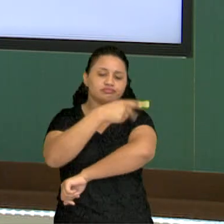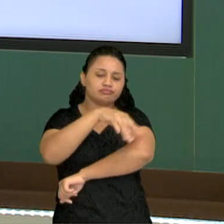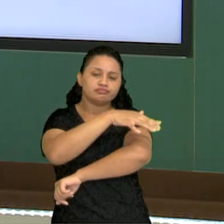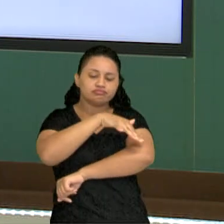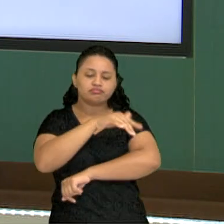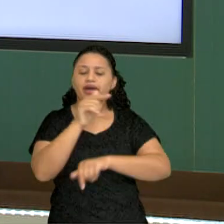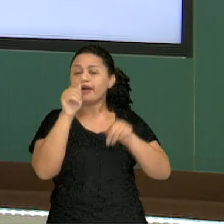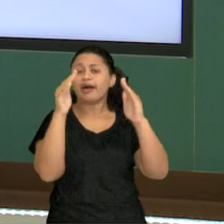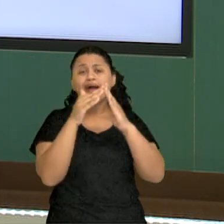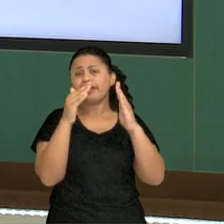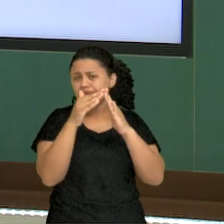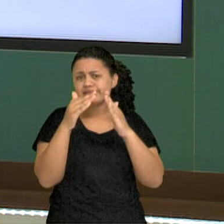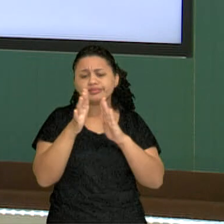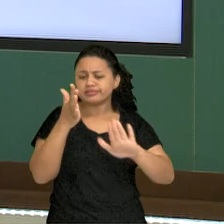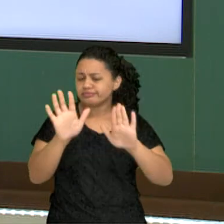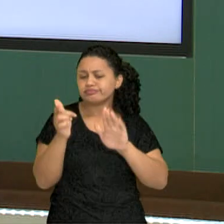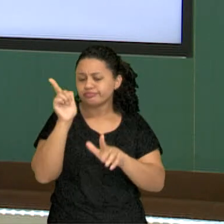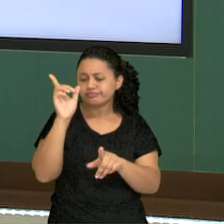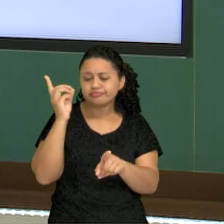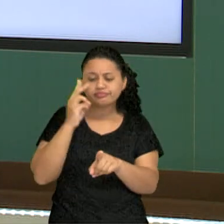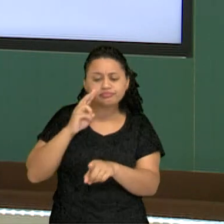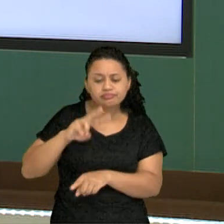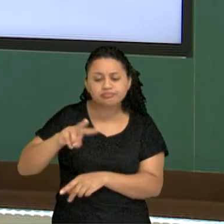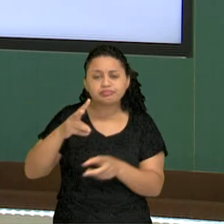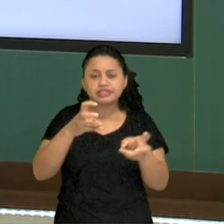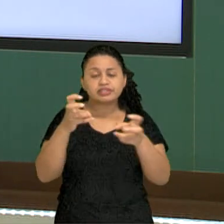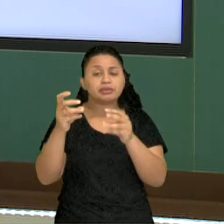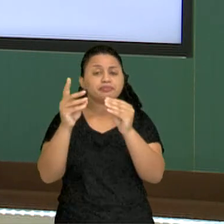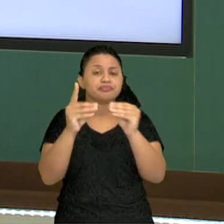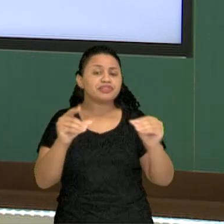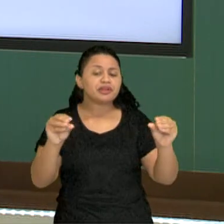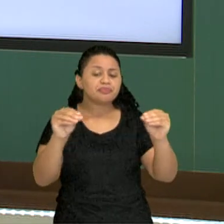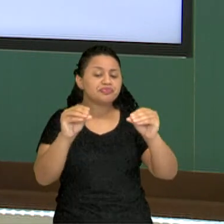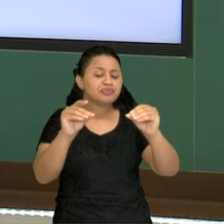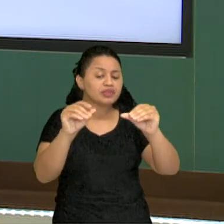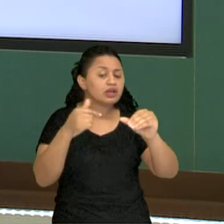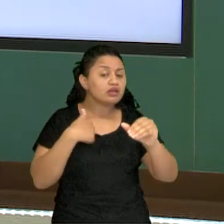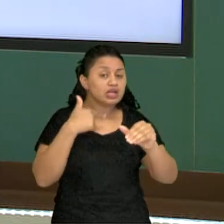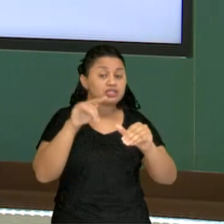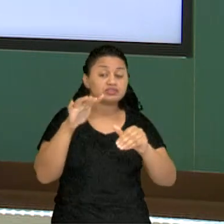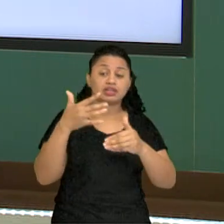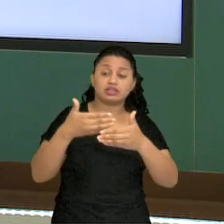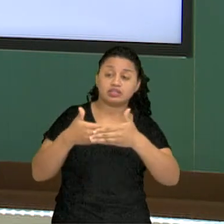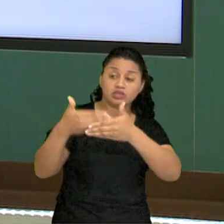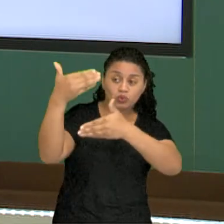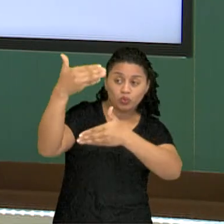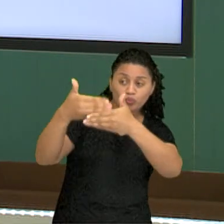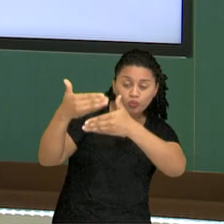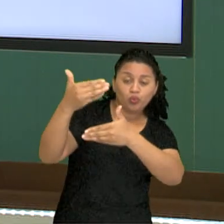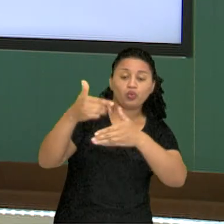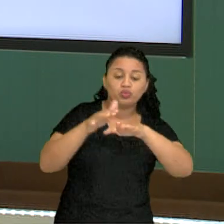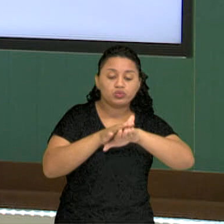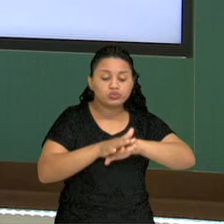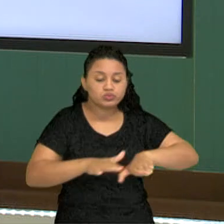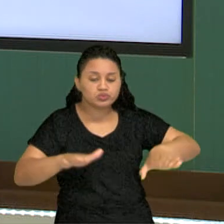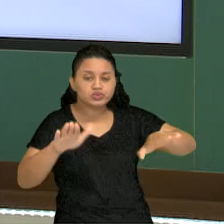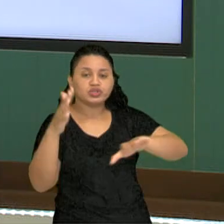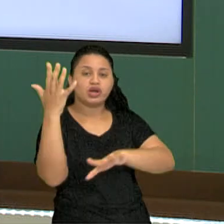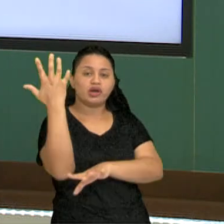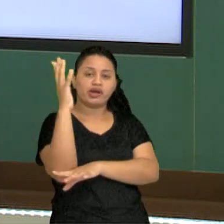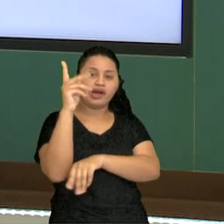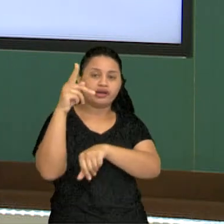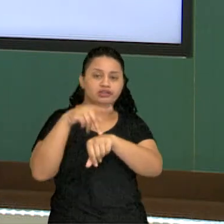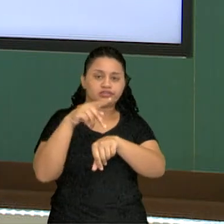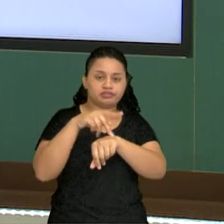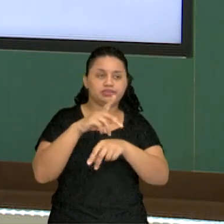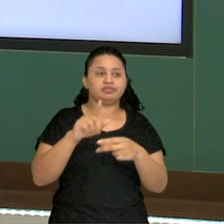nosso terreno, no nosso quintal, se tem uma certa umidade crescendo no muro, no chão, nas rochas e no tronco das árvores.